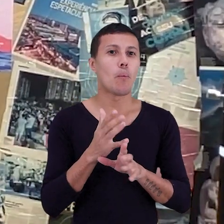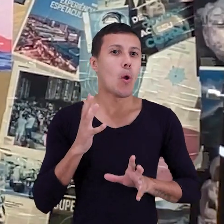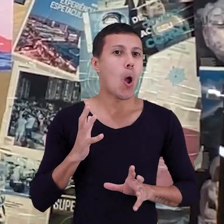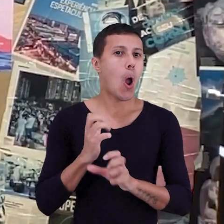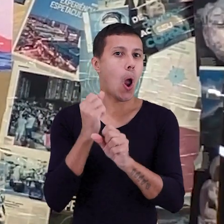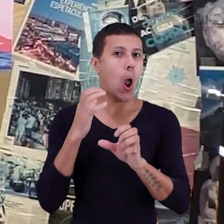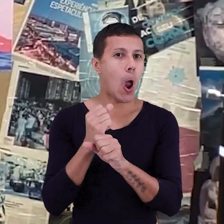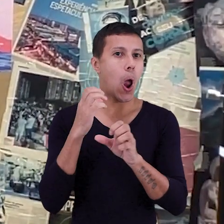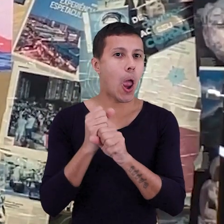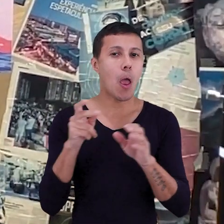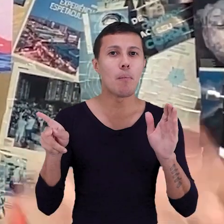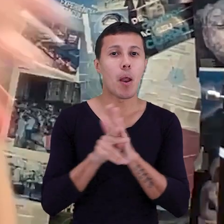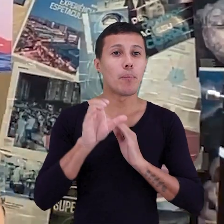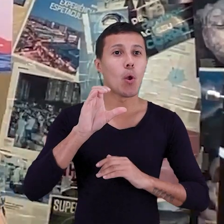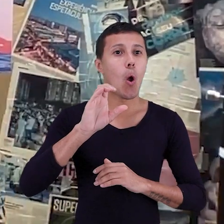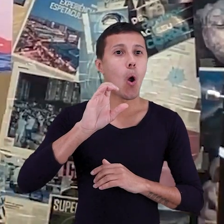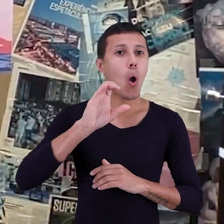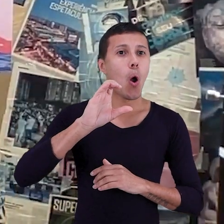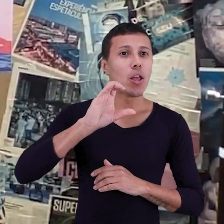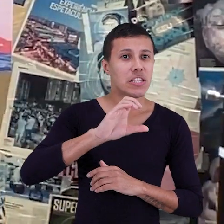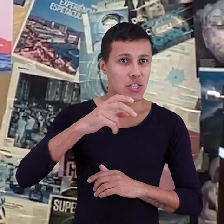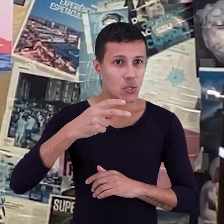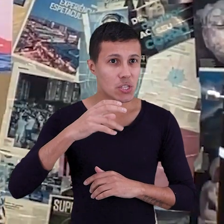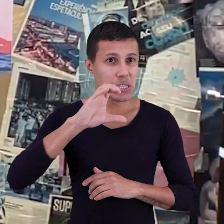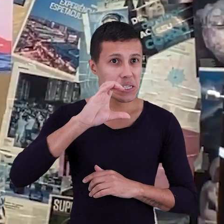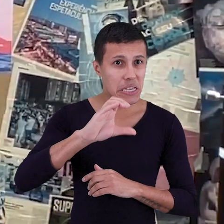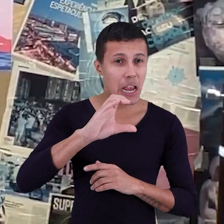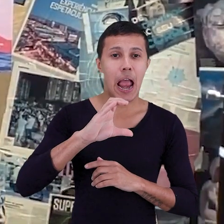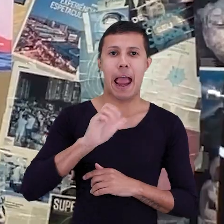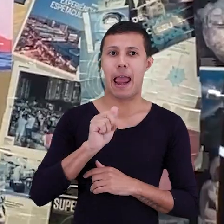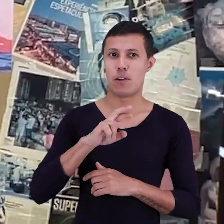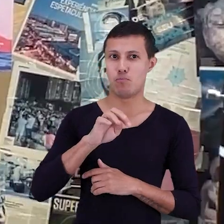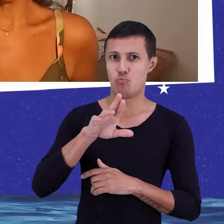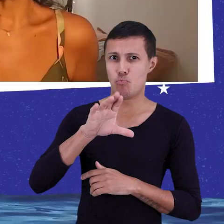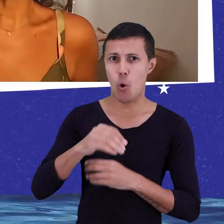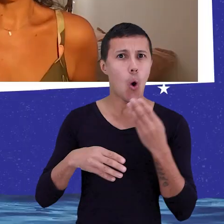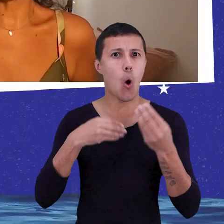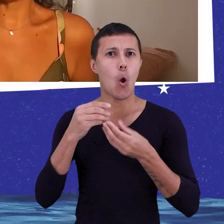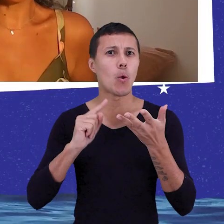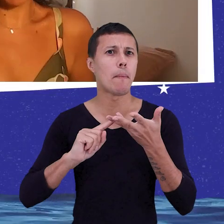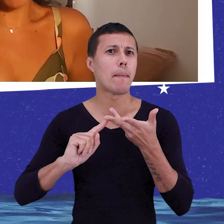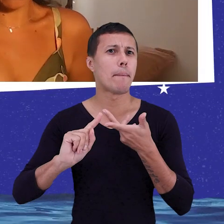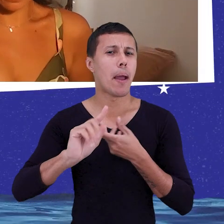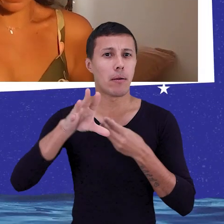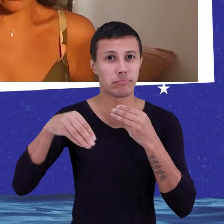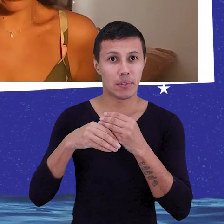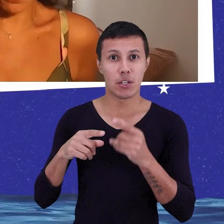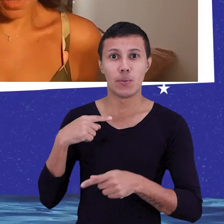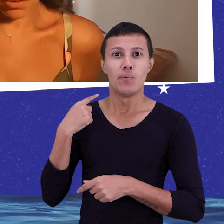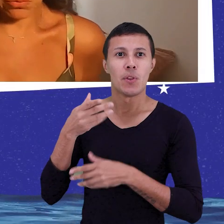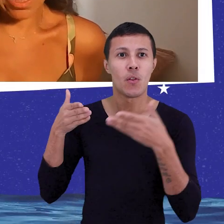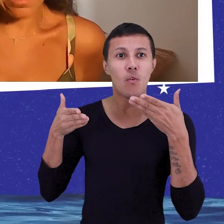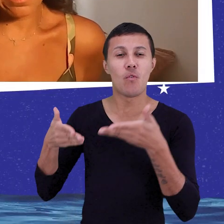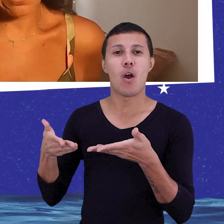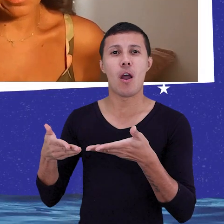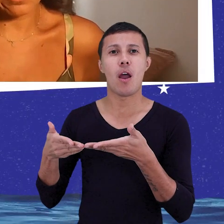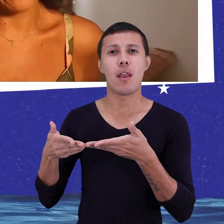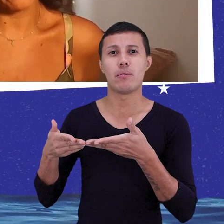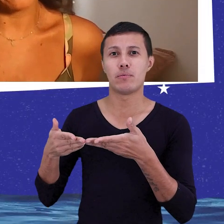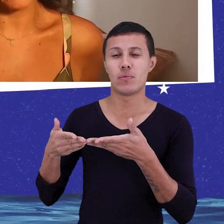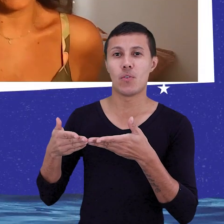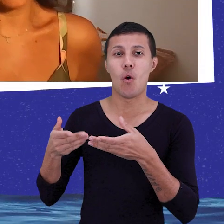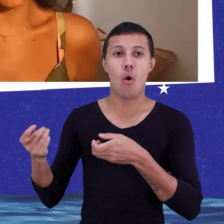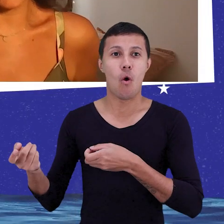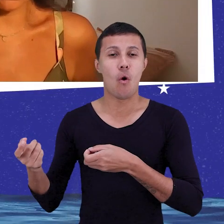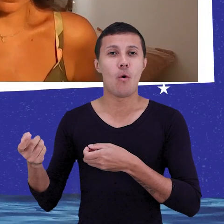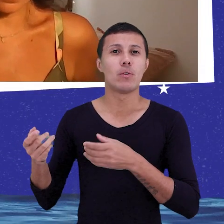usam blockchain. conta pra gente como é que também a tecnologia entra nessa história toda. Isso. A gente deu uma pivotada agora no final do ano, então nós